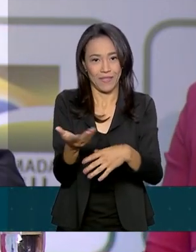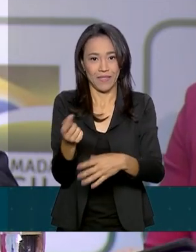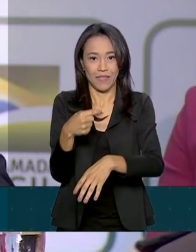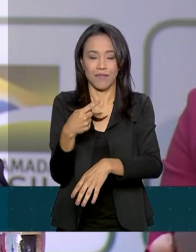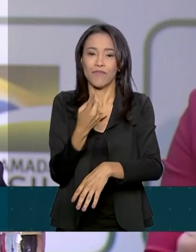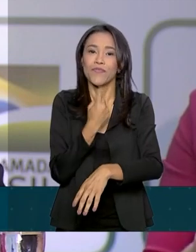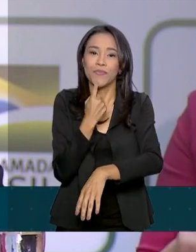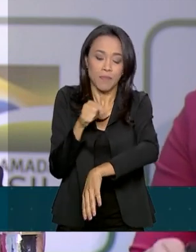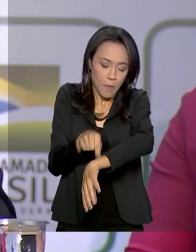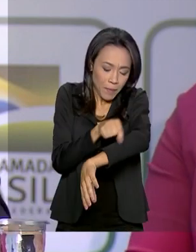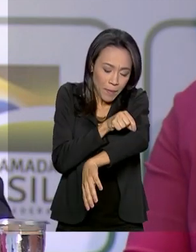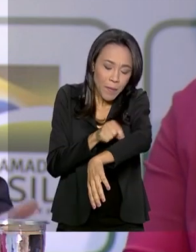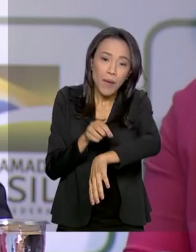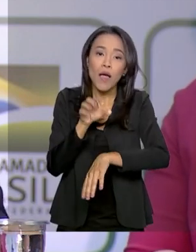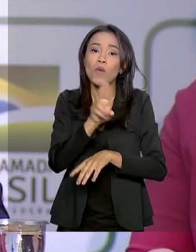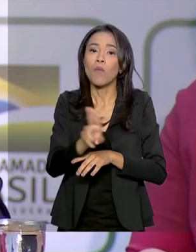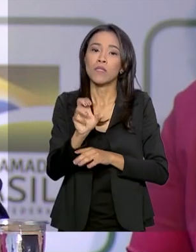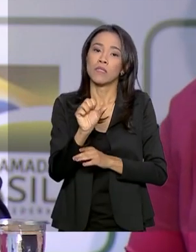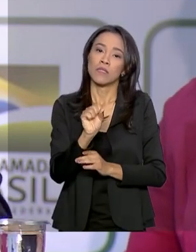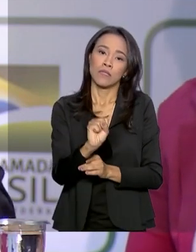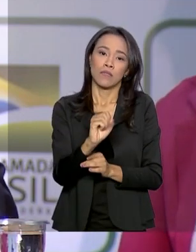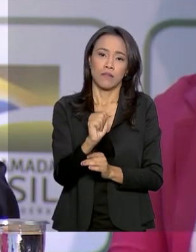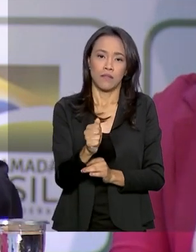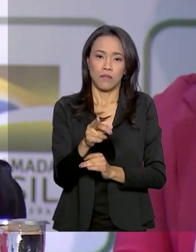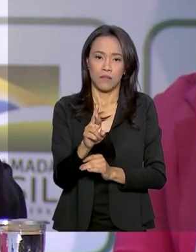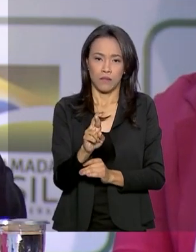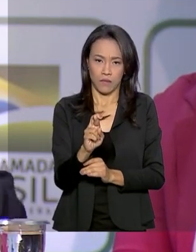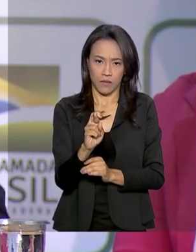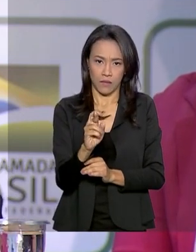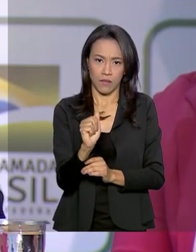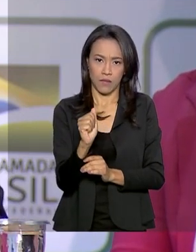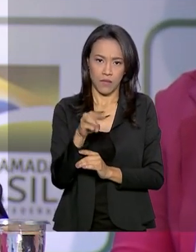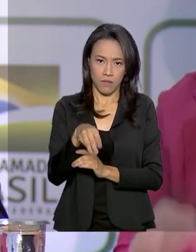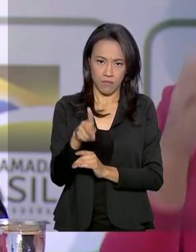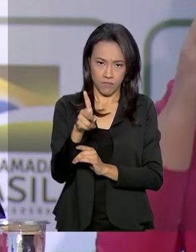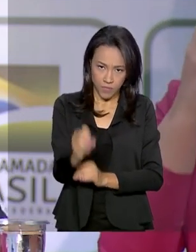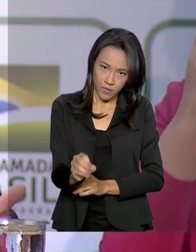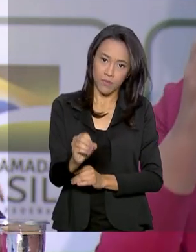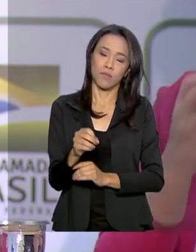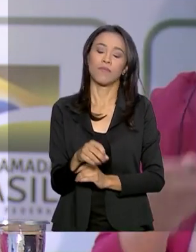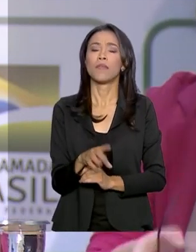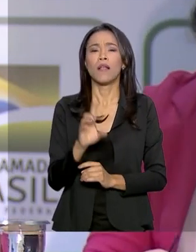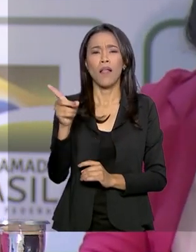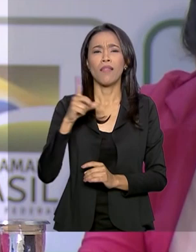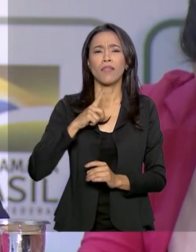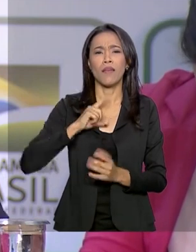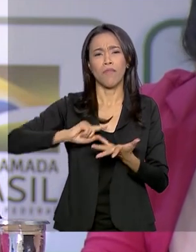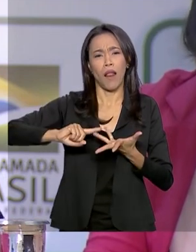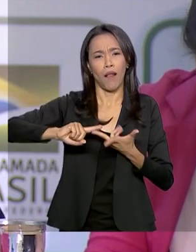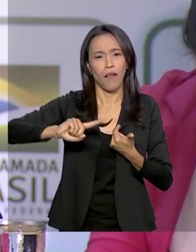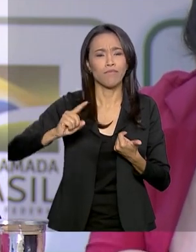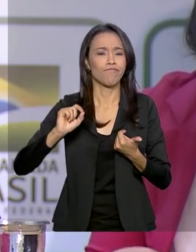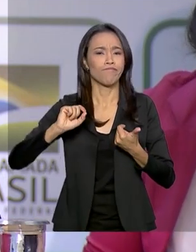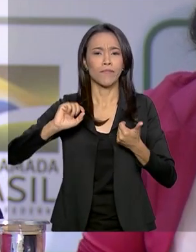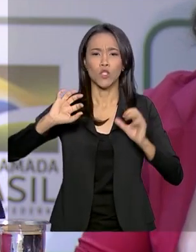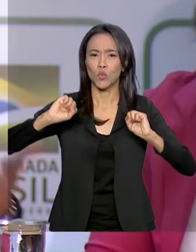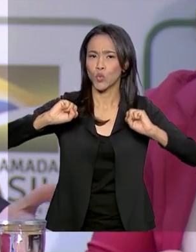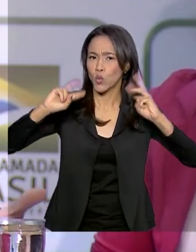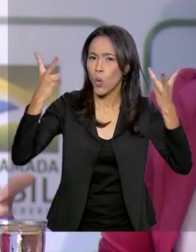um atrativo turístico, com vários shows, tem várias ações, tem